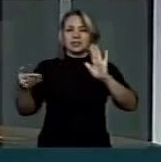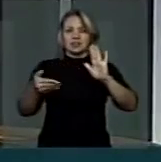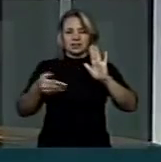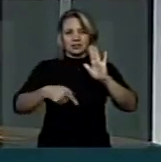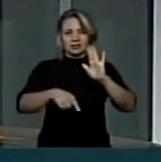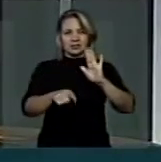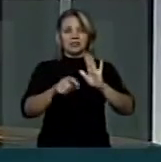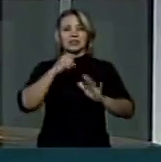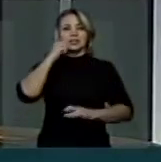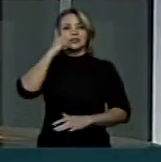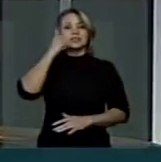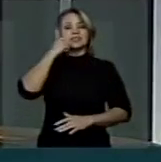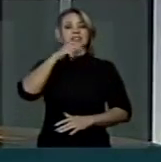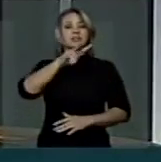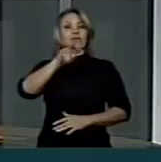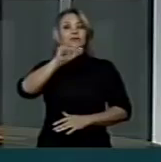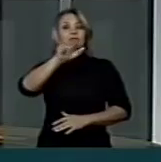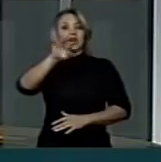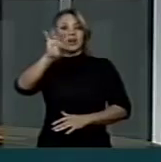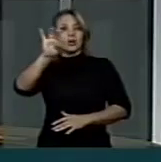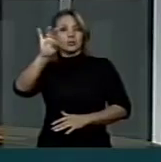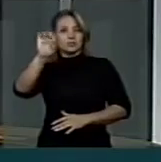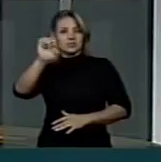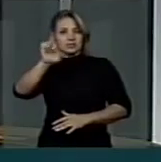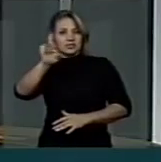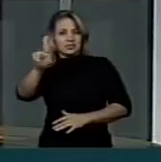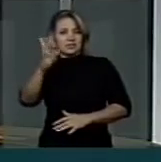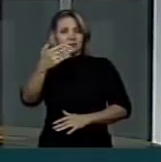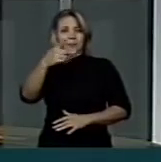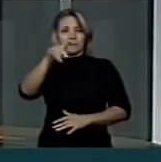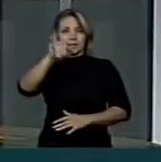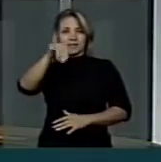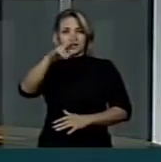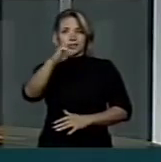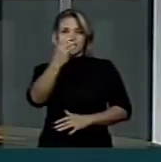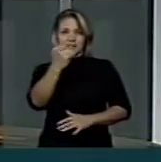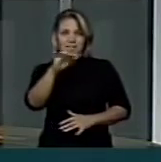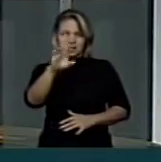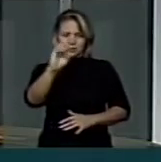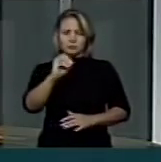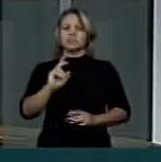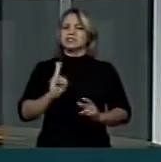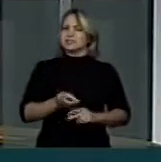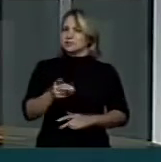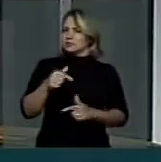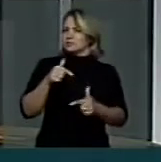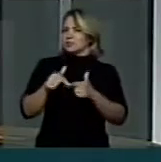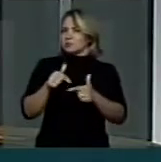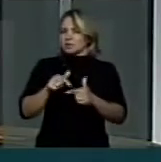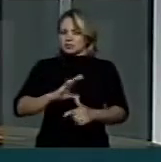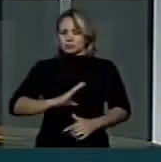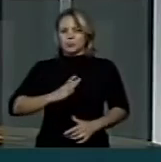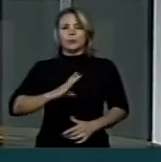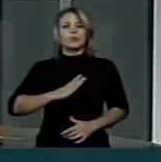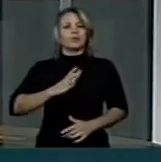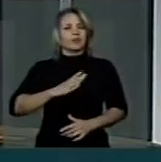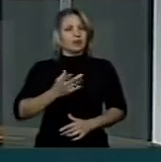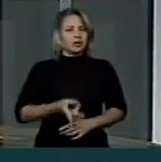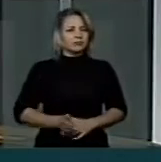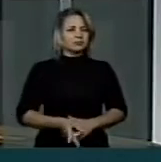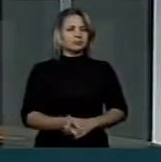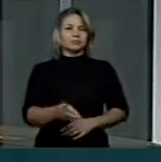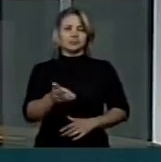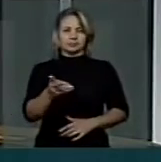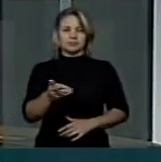que o senador Walter Pinheiro, ele tem procurado atuar de uma forma muito corajosa, de uma